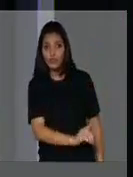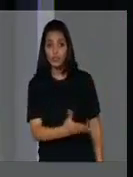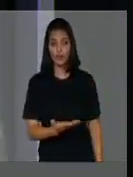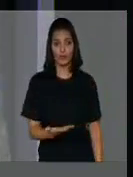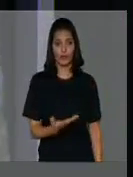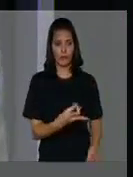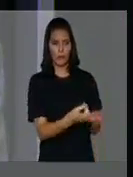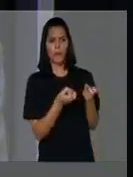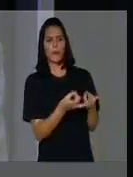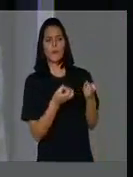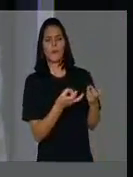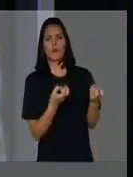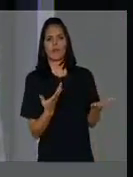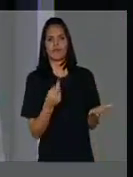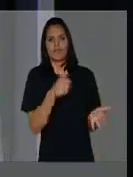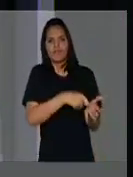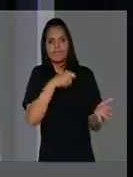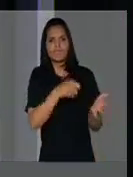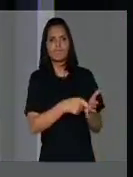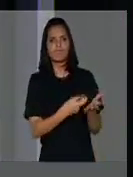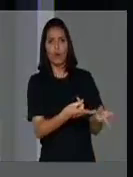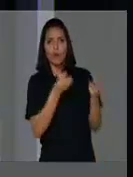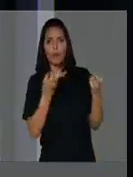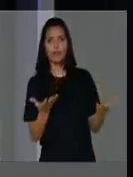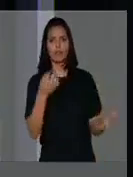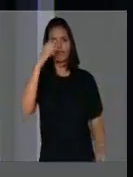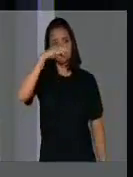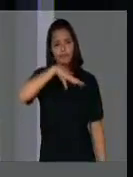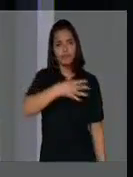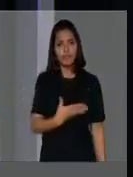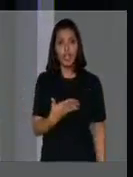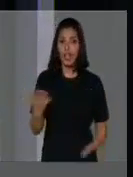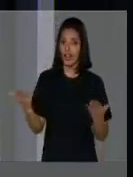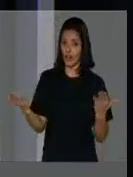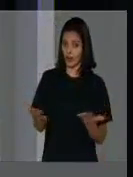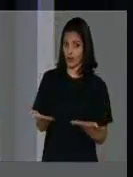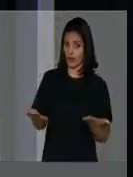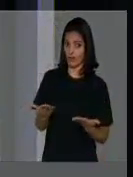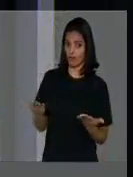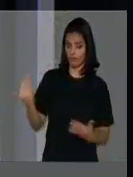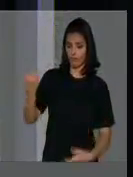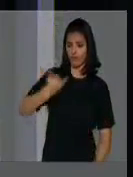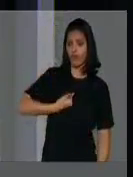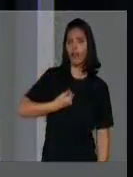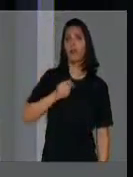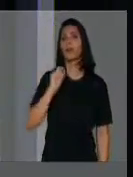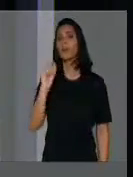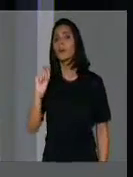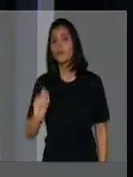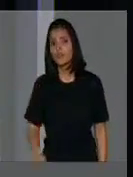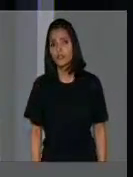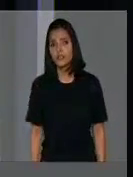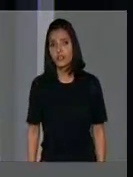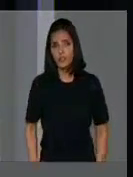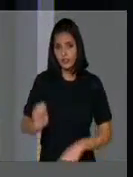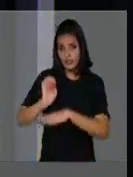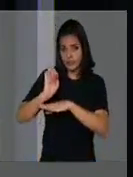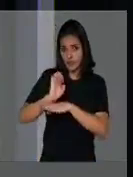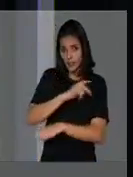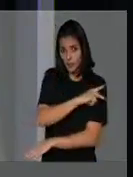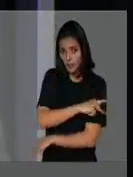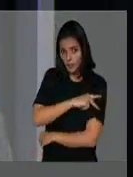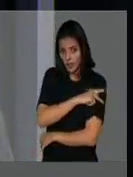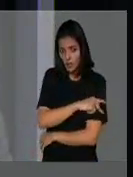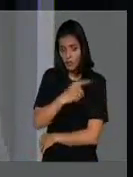compulsadas e que são efetivas do Estado. E hoje nós recebemos a notícia de que o Estado não tem